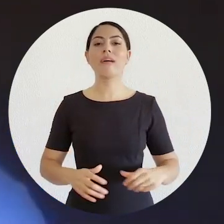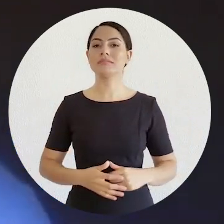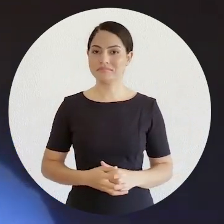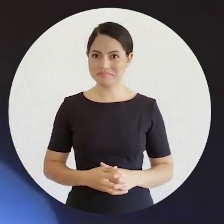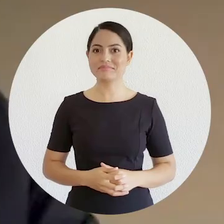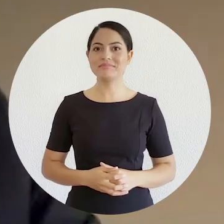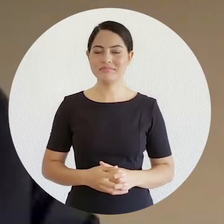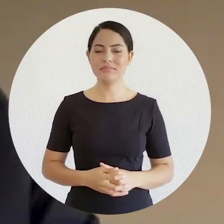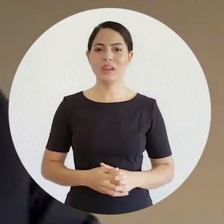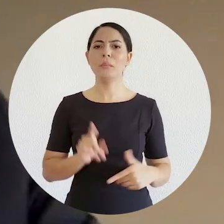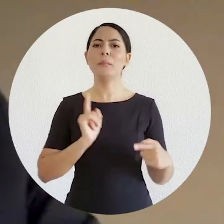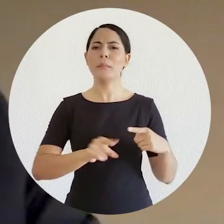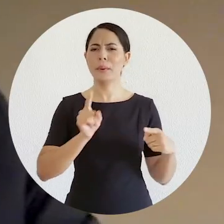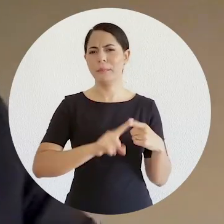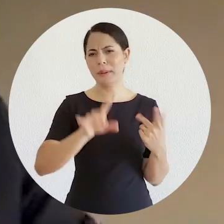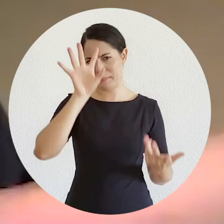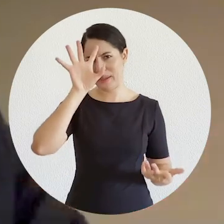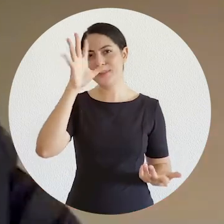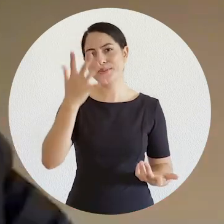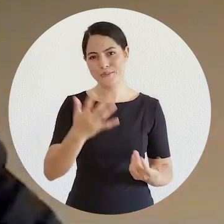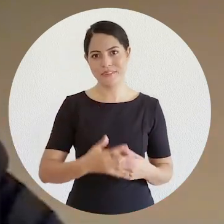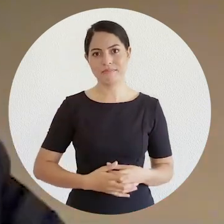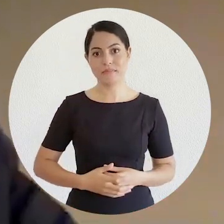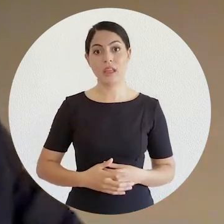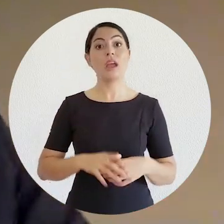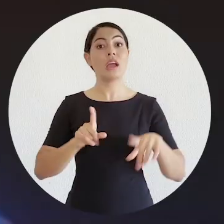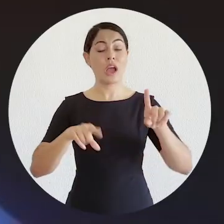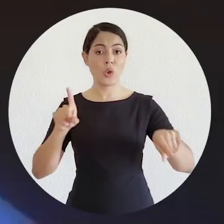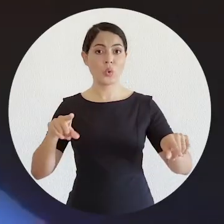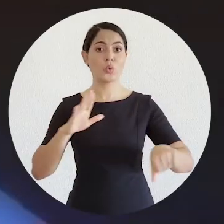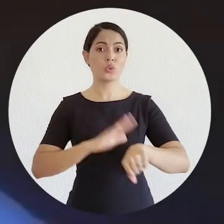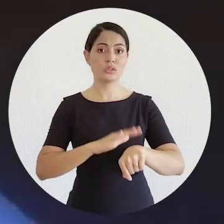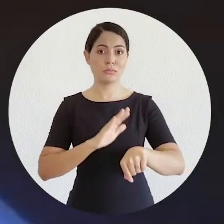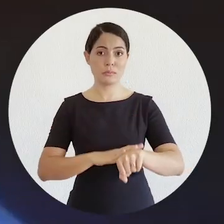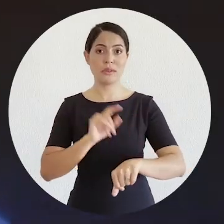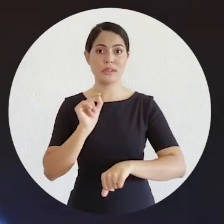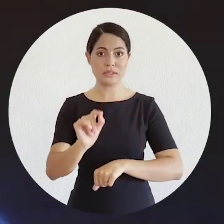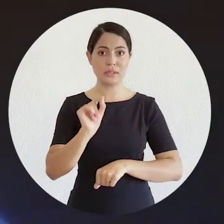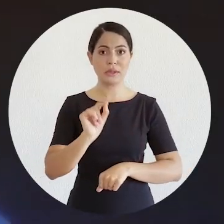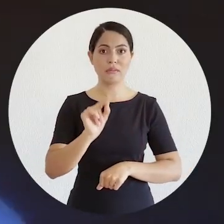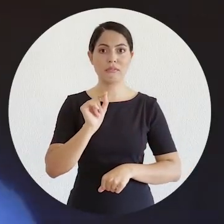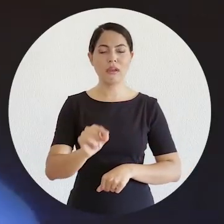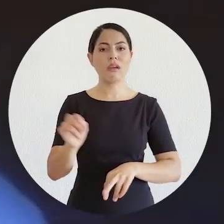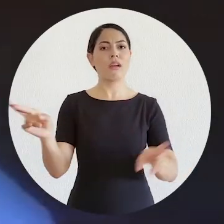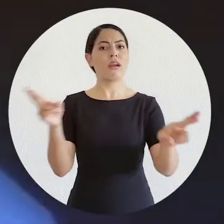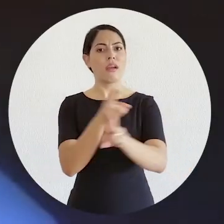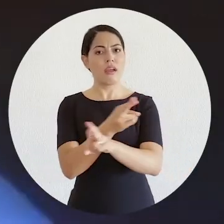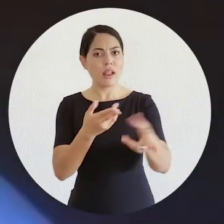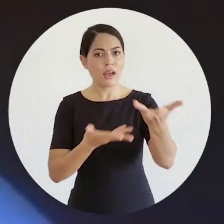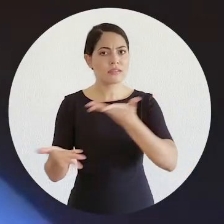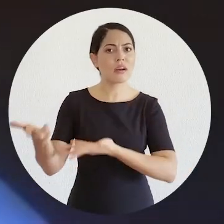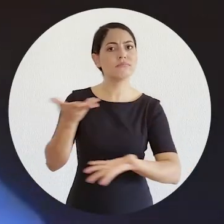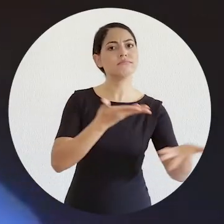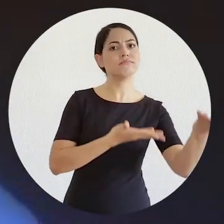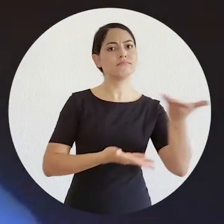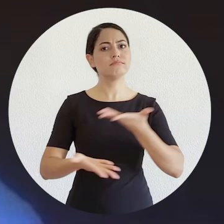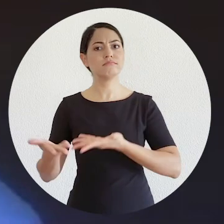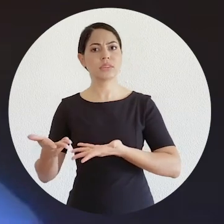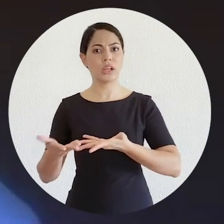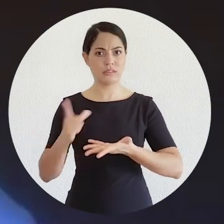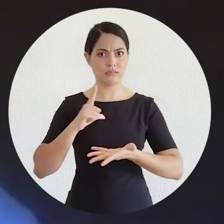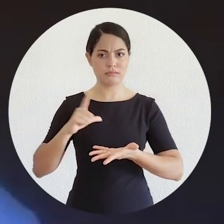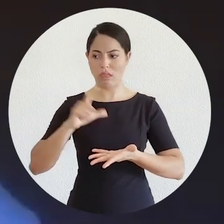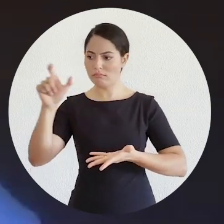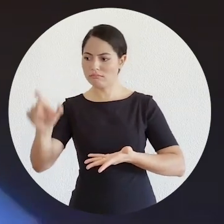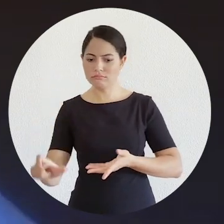de resolver conflitos adequada especialmente para situações onde exista uma relação continuada